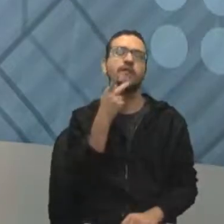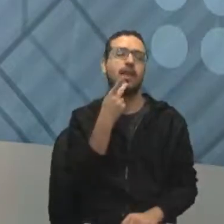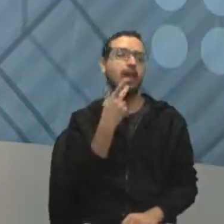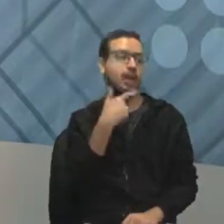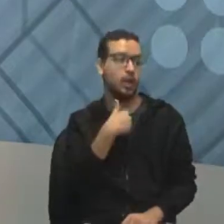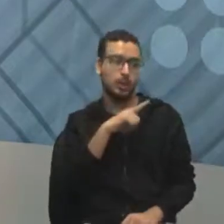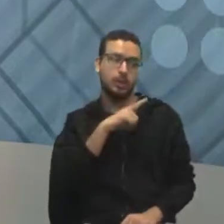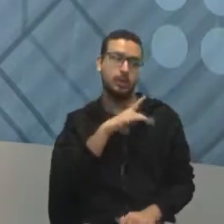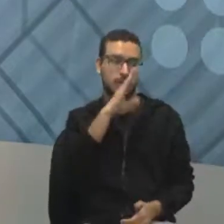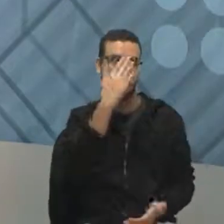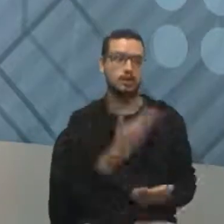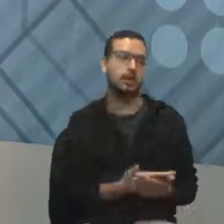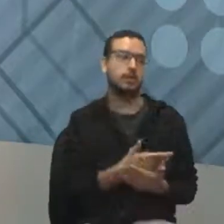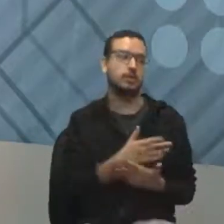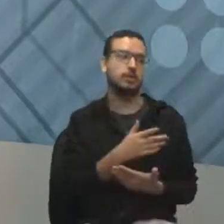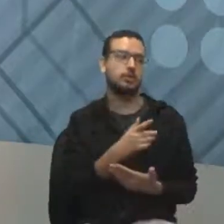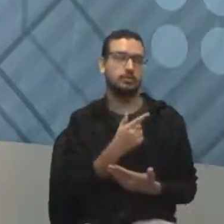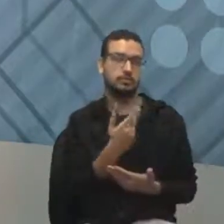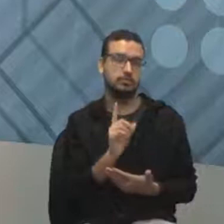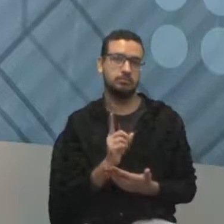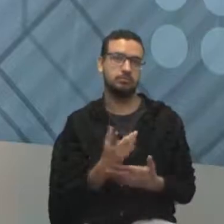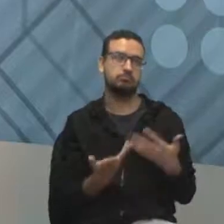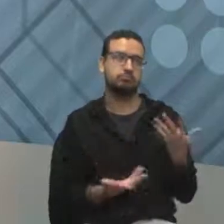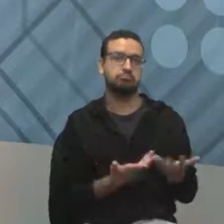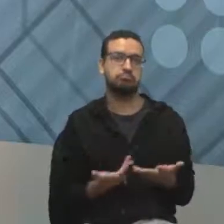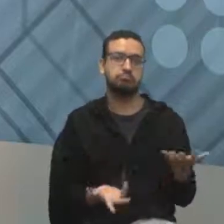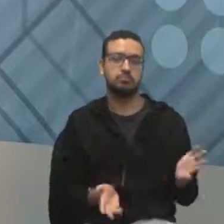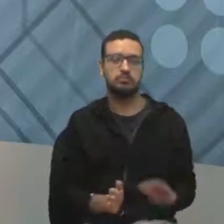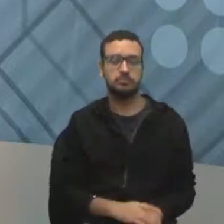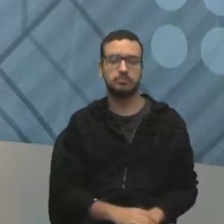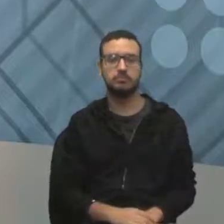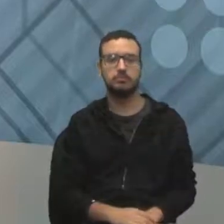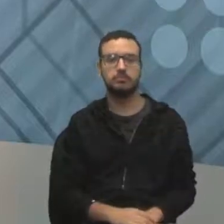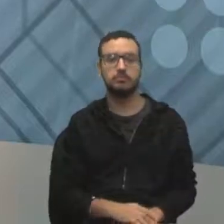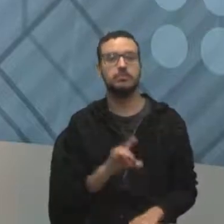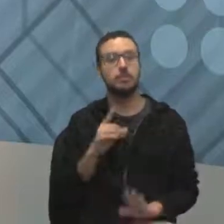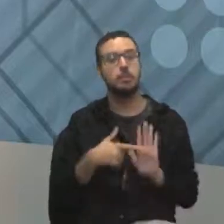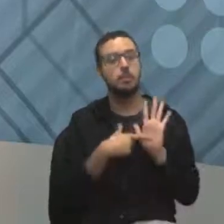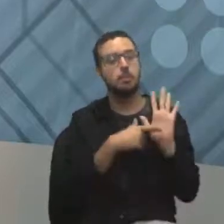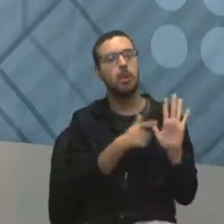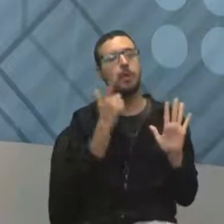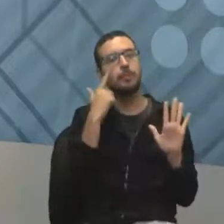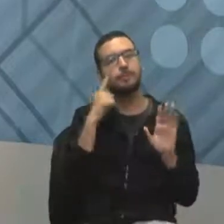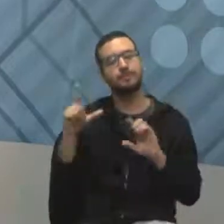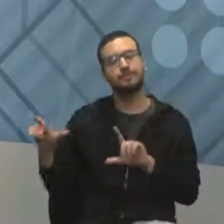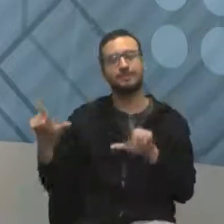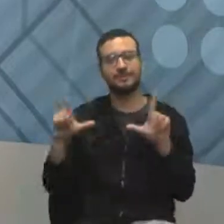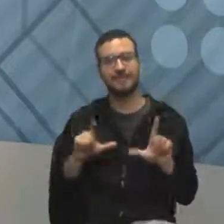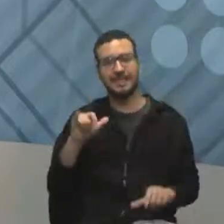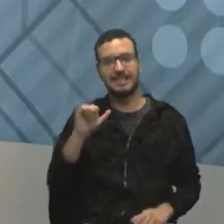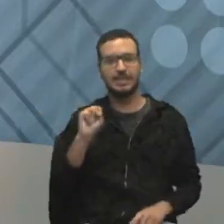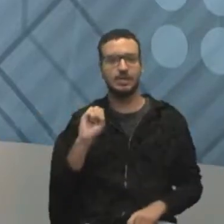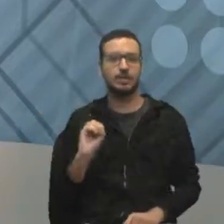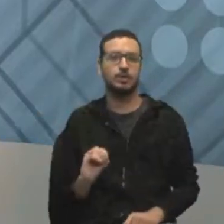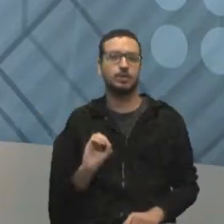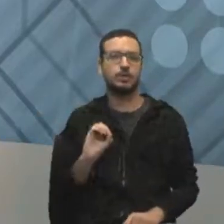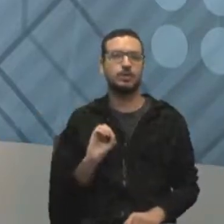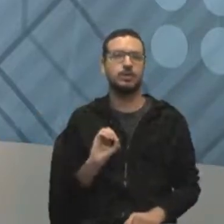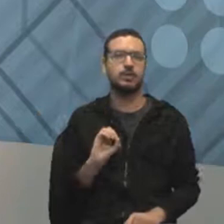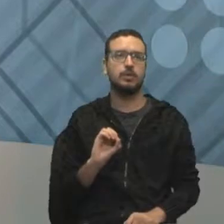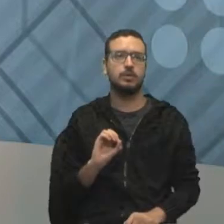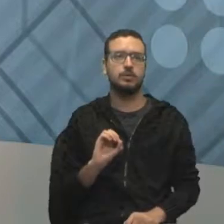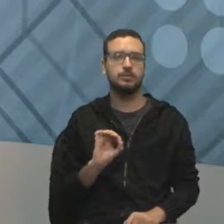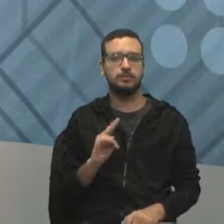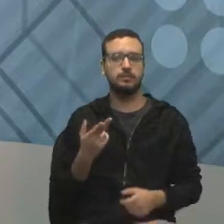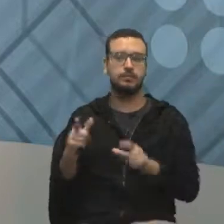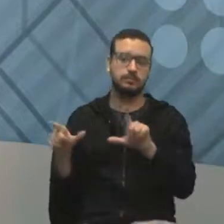Você vai acreditar? Pode ser que sim, pode ser que não. Uma maneira de atestar isso é mostrando que eu tenho a ISO ou mostrando que eu tenho aquela